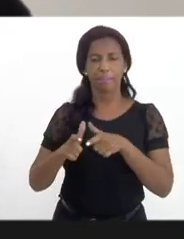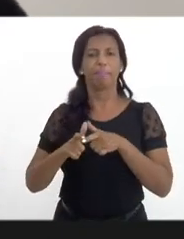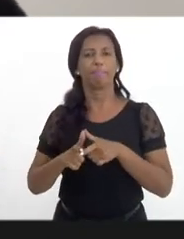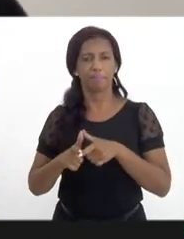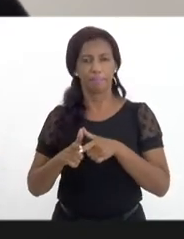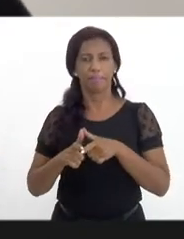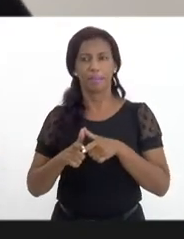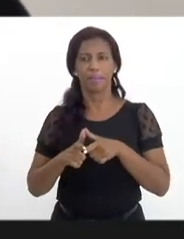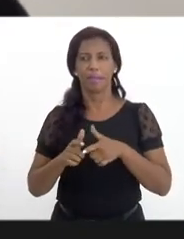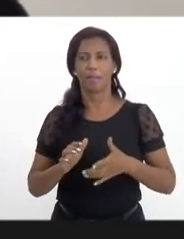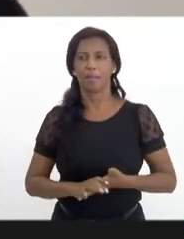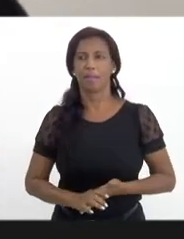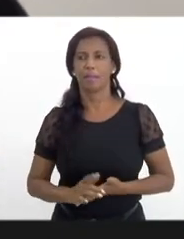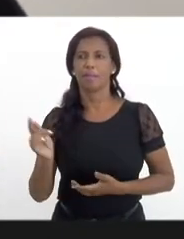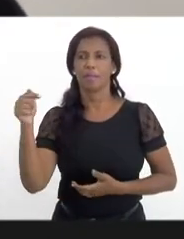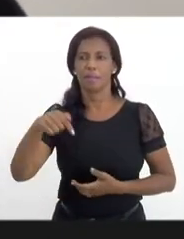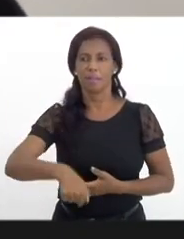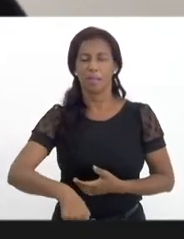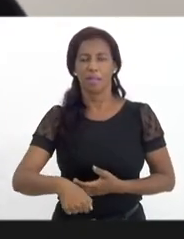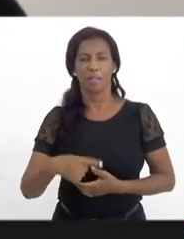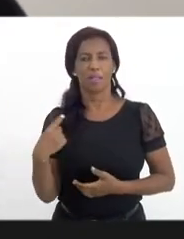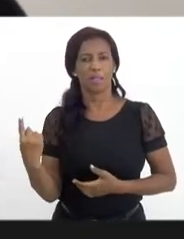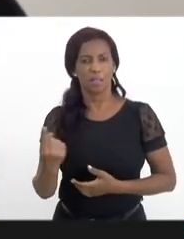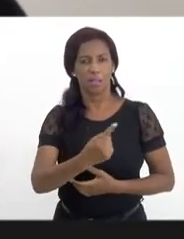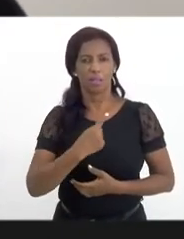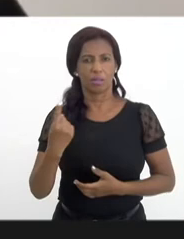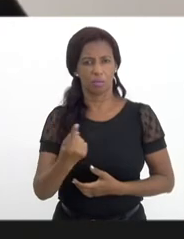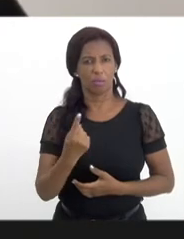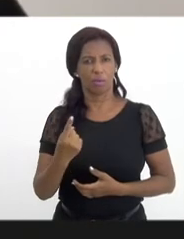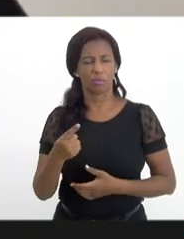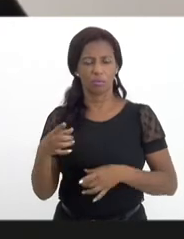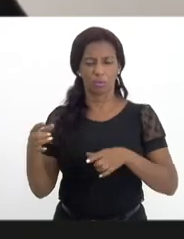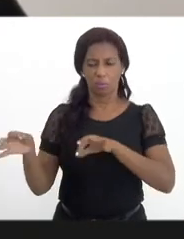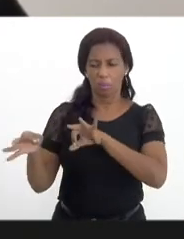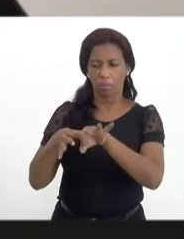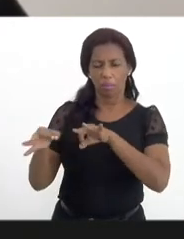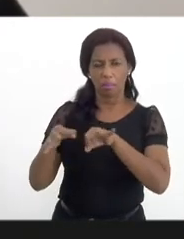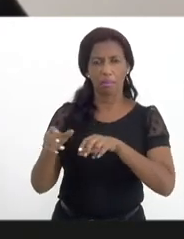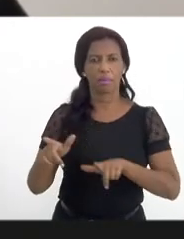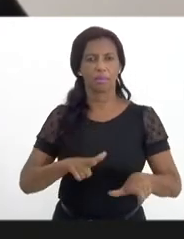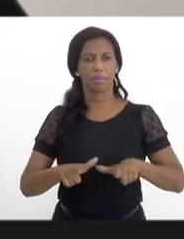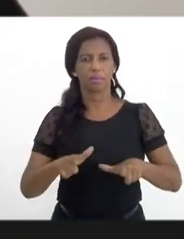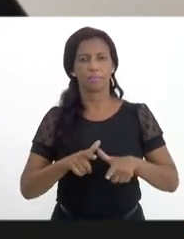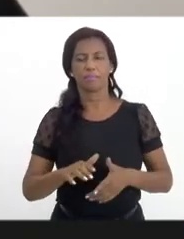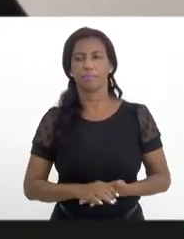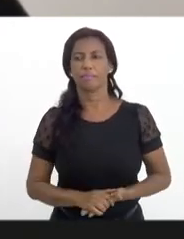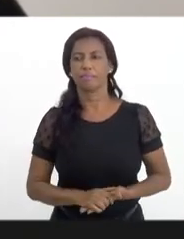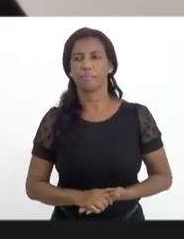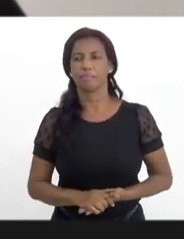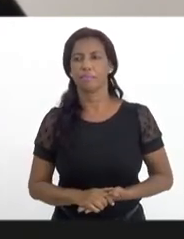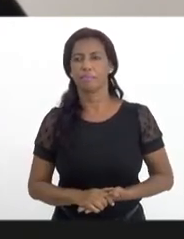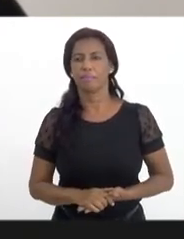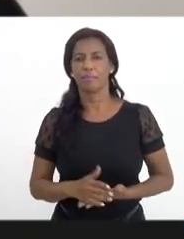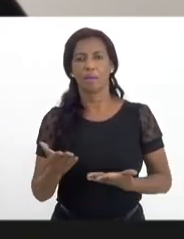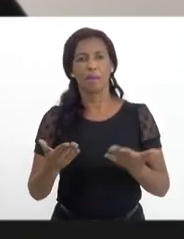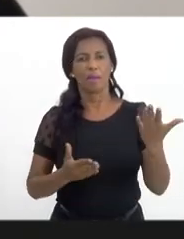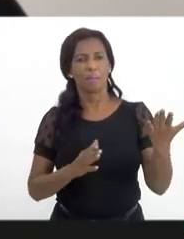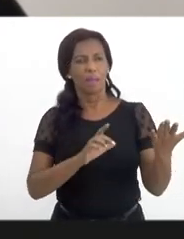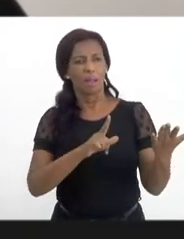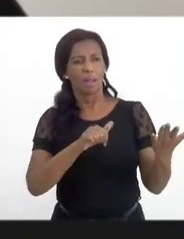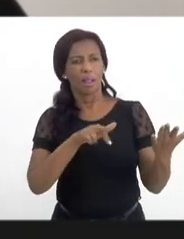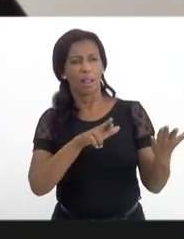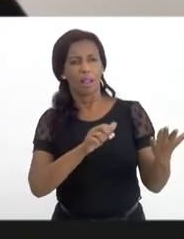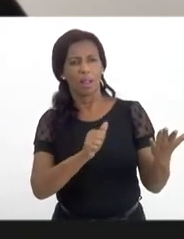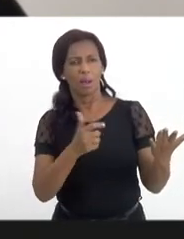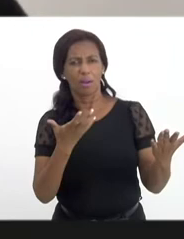muito grande e aqui nós estamos para potencializar esse trabalho. a nossa amiga Laura Carneiro gostaria de falar, levantou